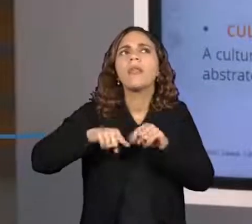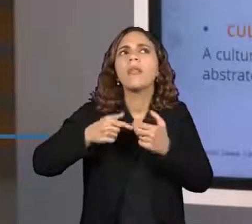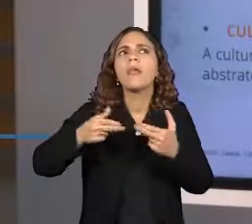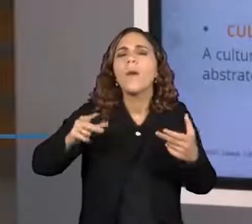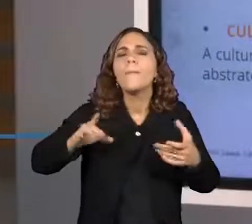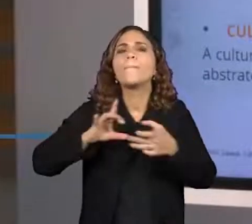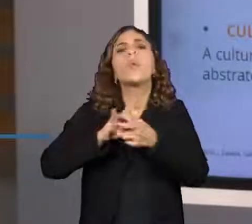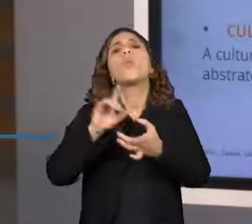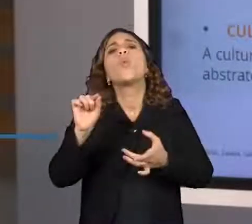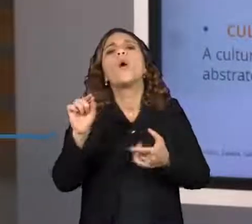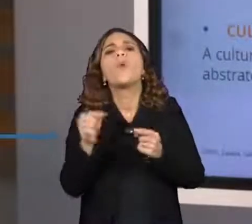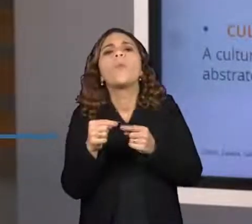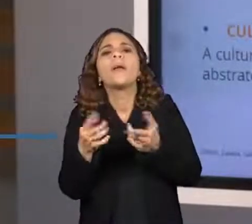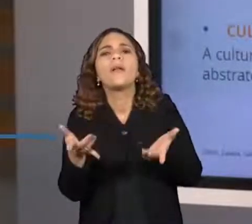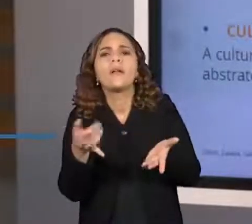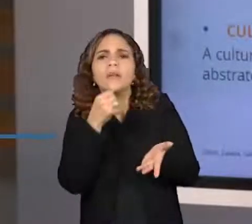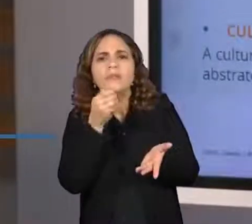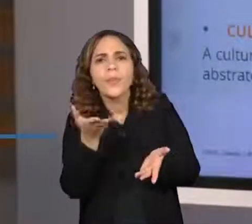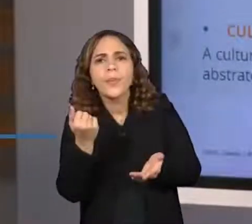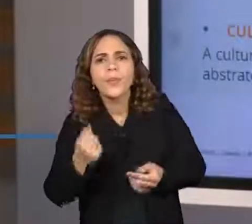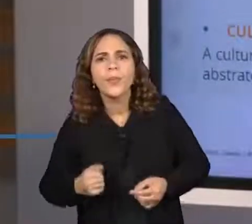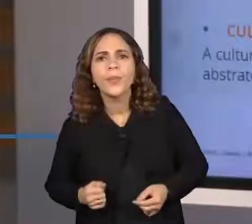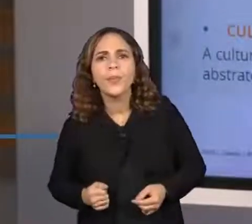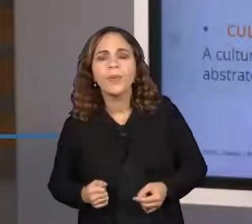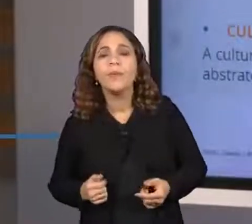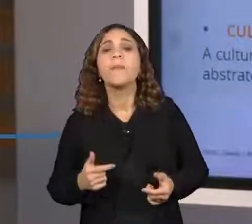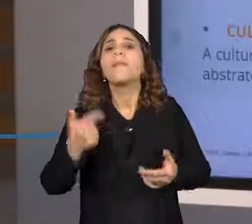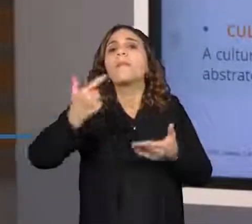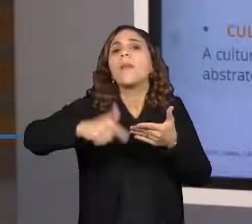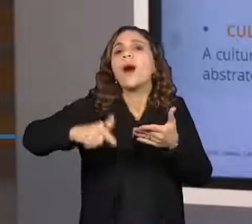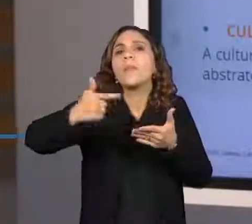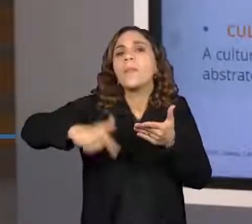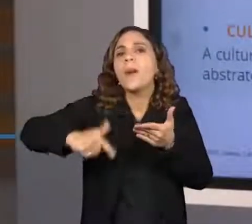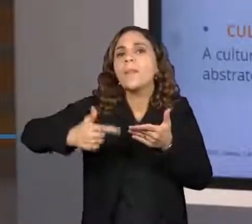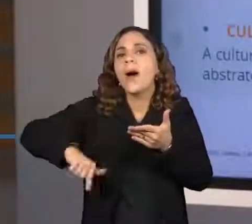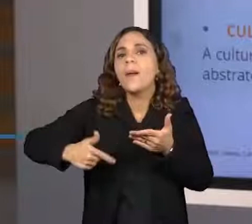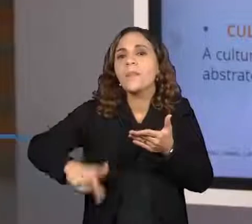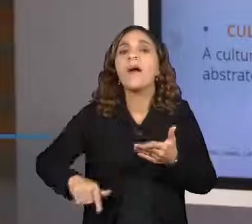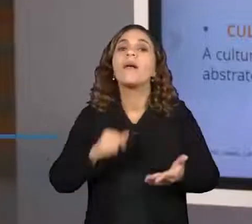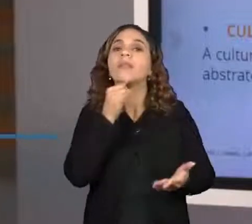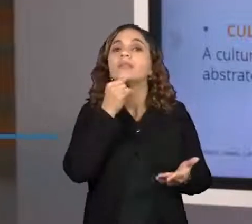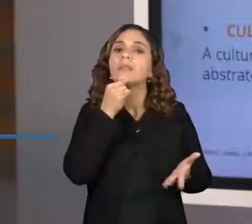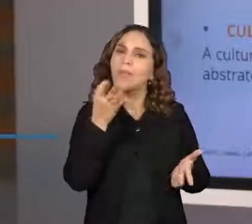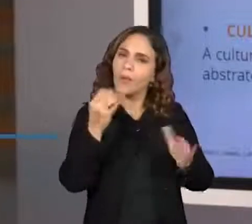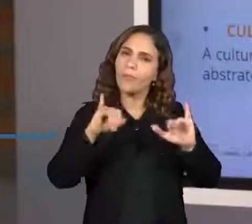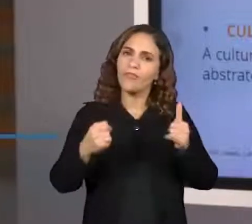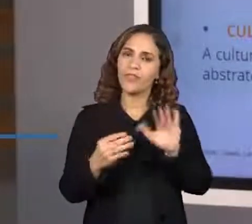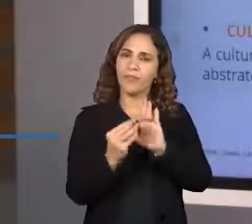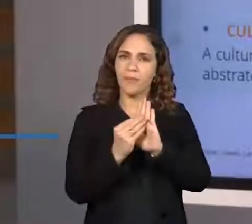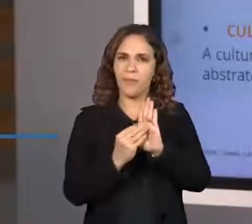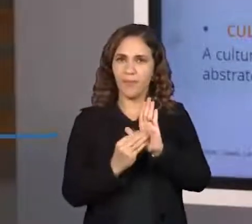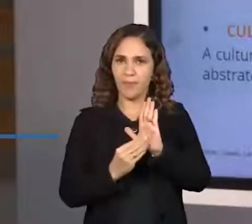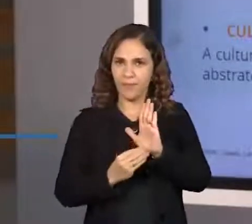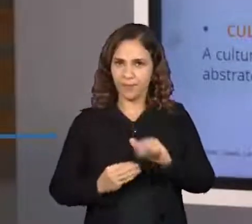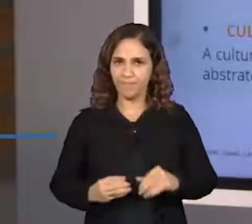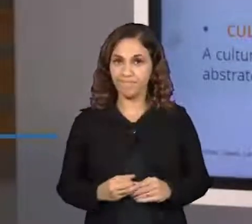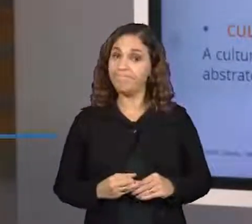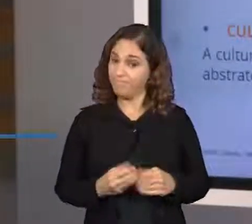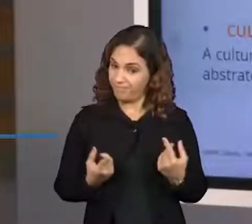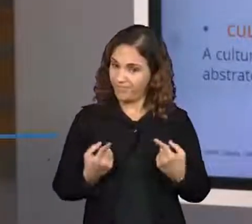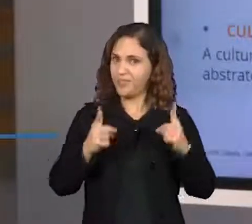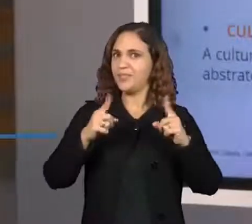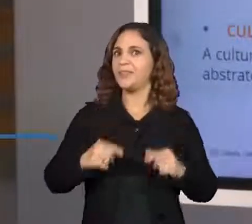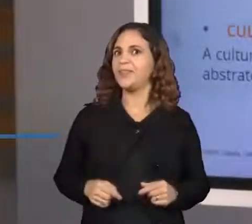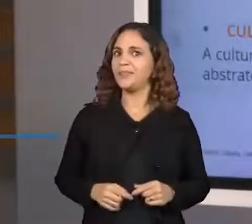Dê alguns exemplos aí. Vai pensando em outros exemplos e já vai escrevendo no caderno. Está bom? Desafio, hein?